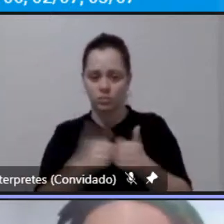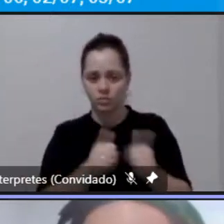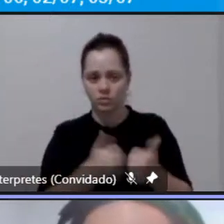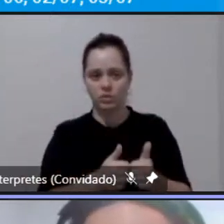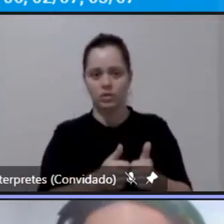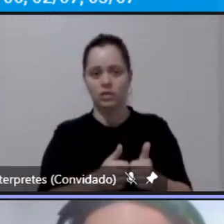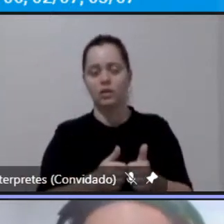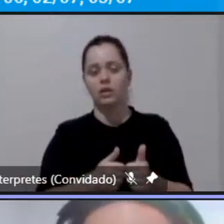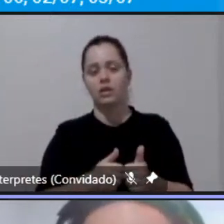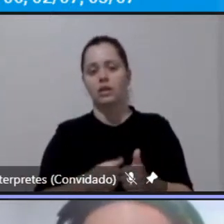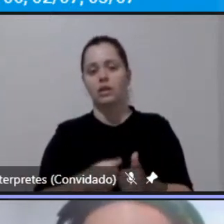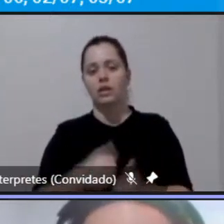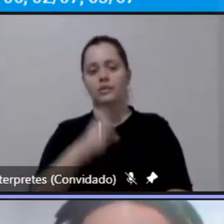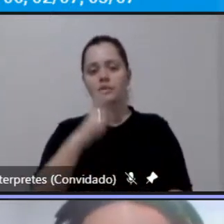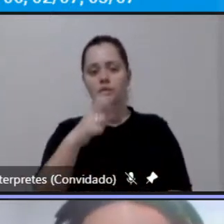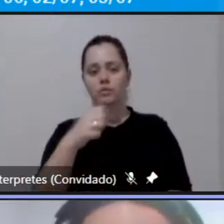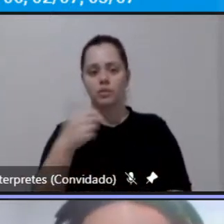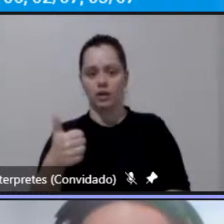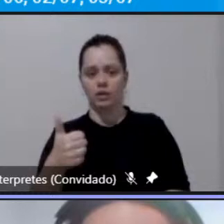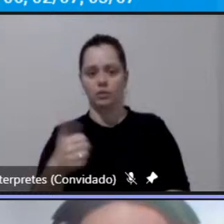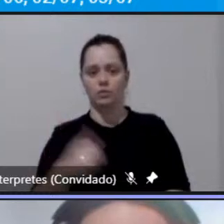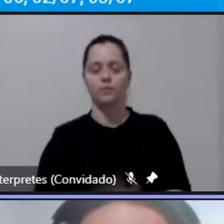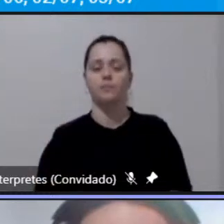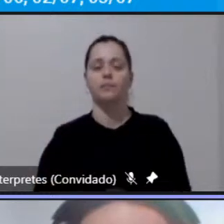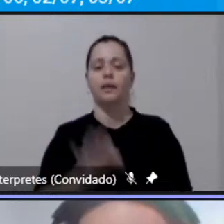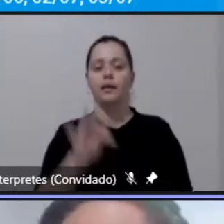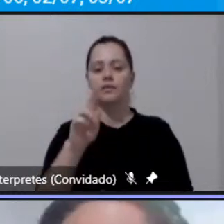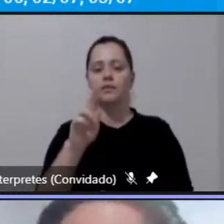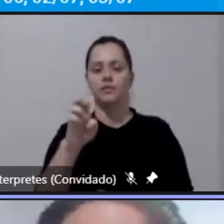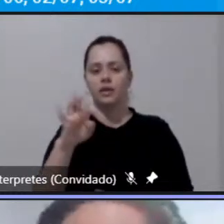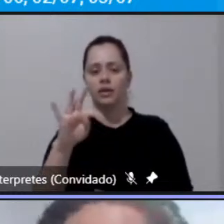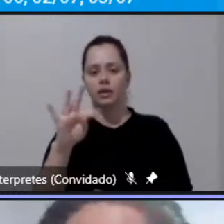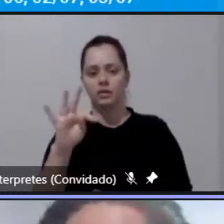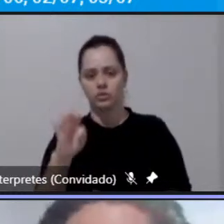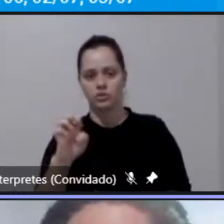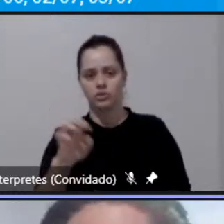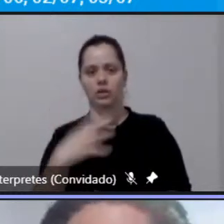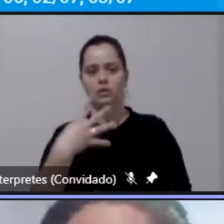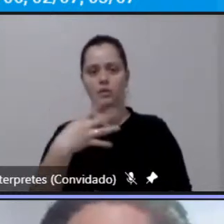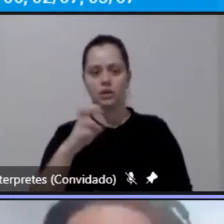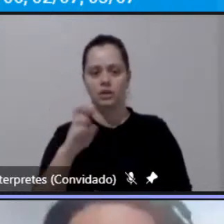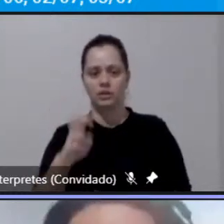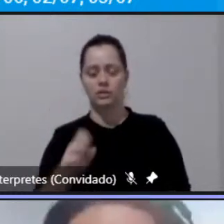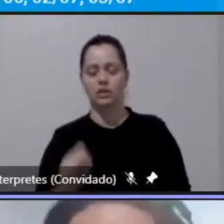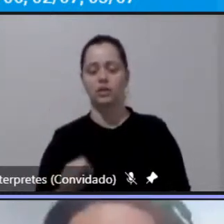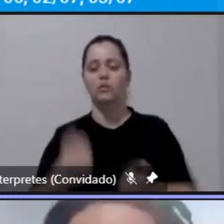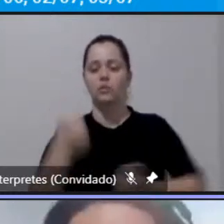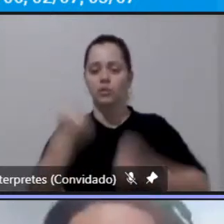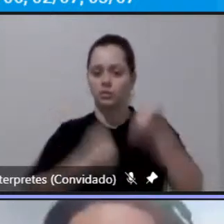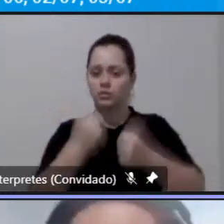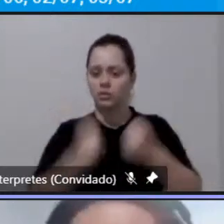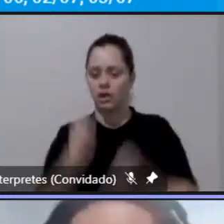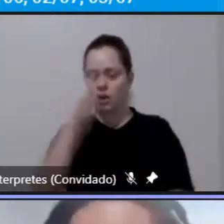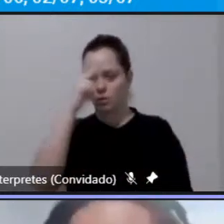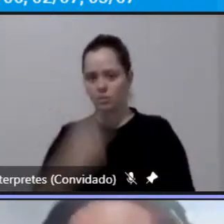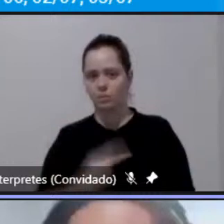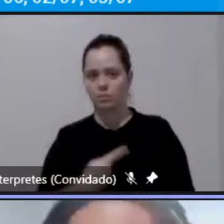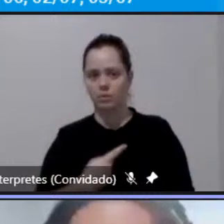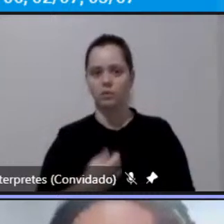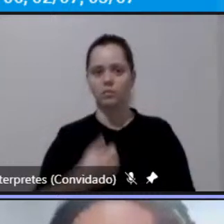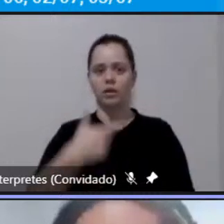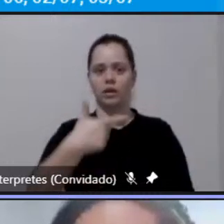transporte fretado é de 45 minutos e com transporte individual é de 24 minutos então isso